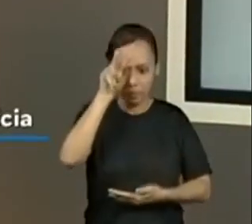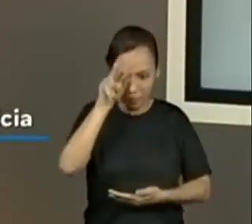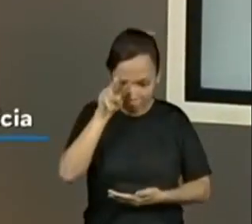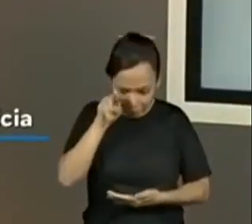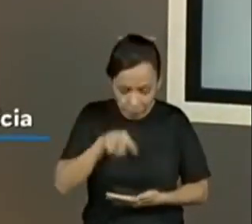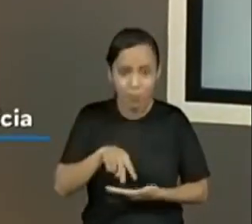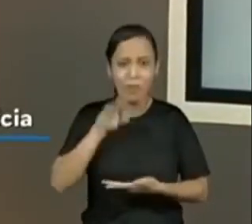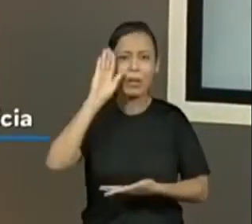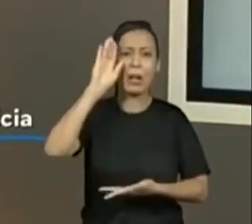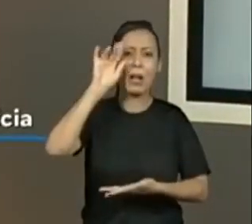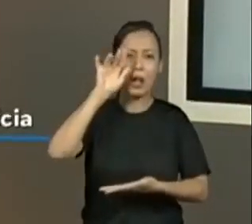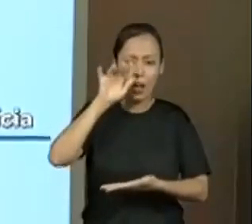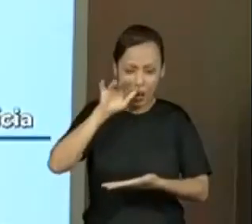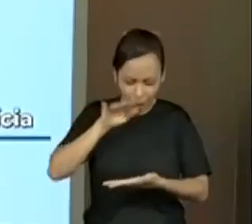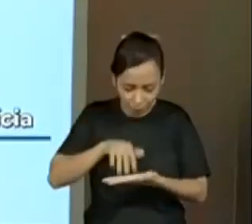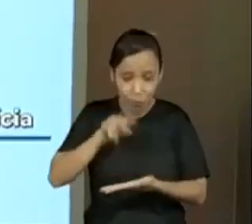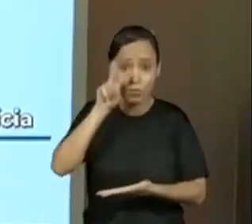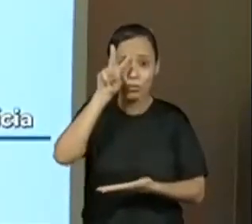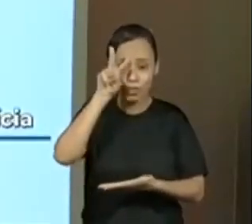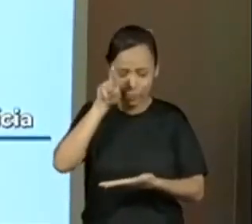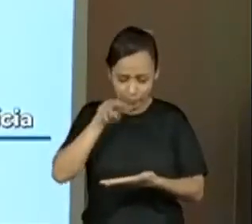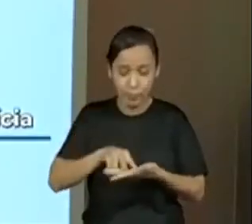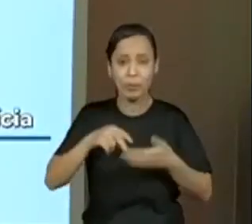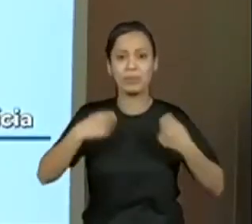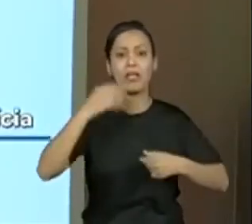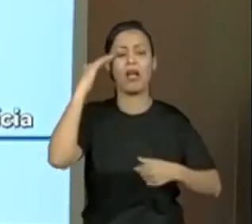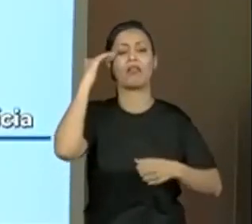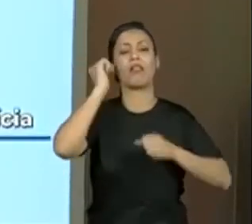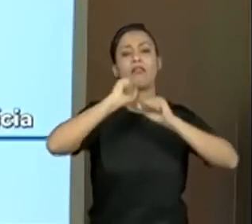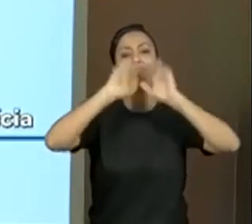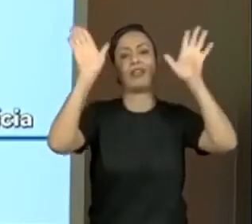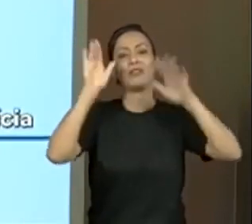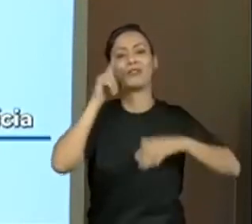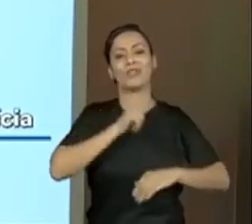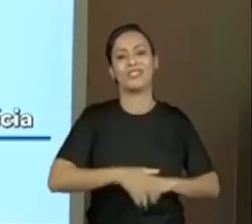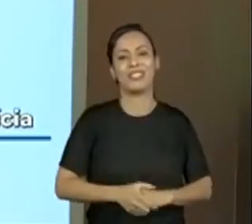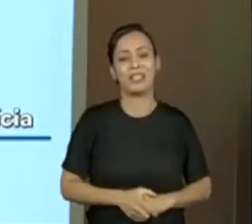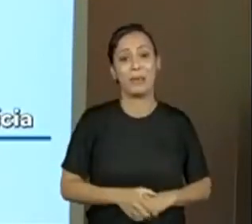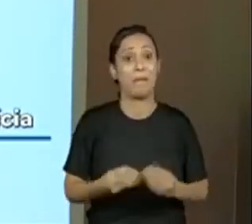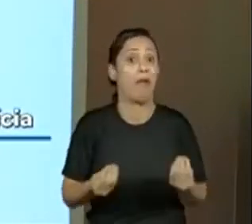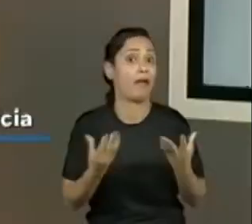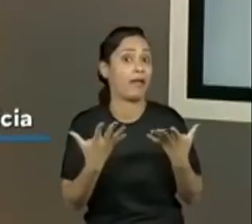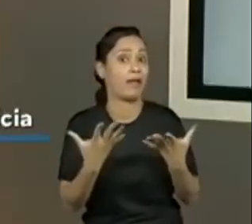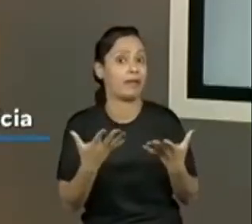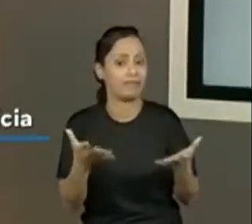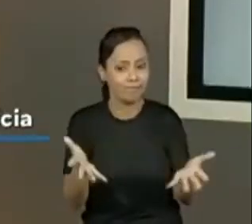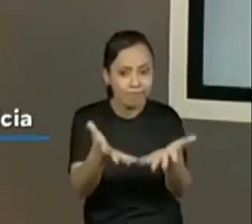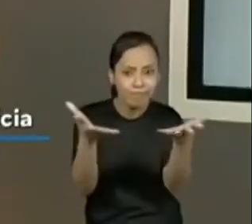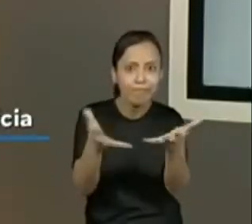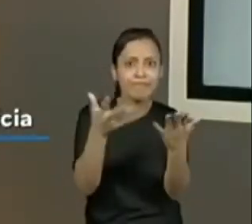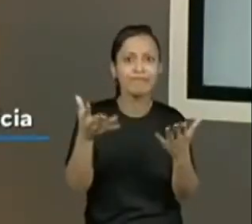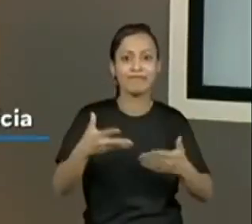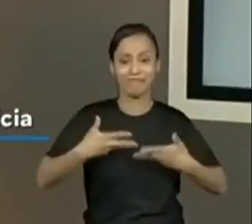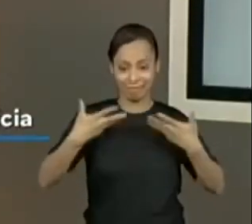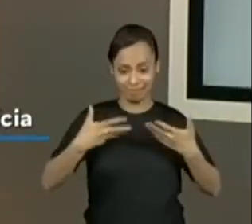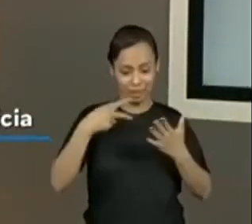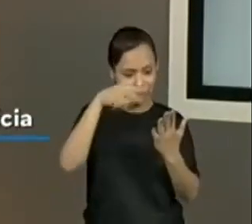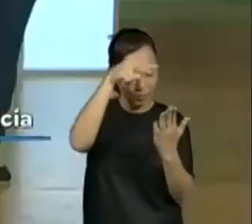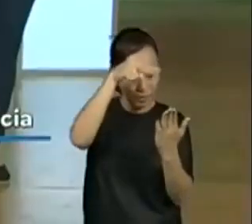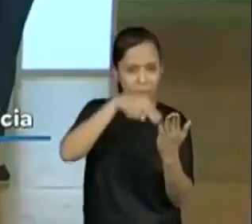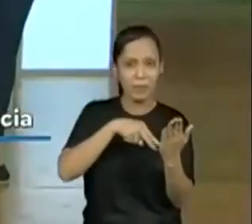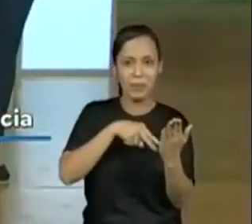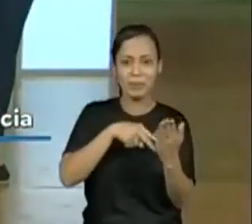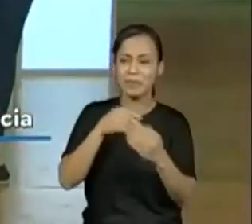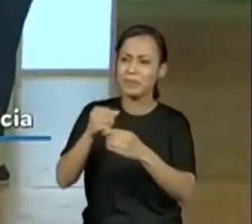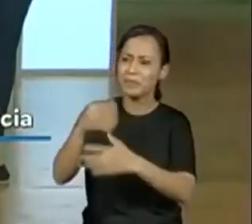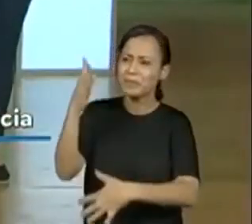professora? Para prender o... Prender a nossa atenção, fazer com que a gente leia até o final. Sim, olha só, quantos comentários estão surgindo aí, as